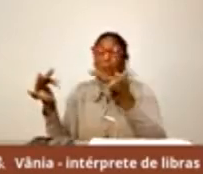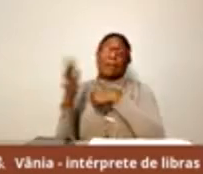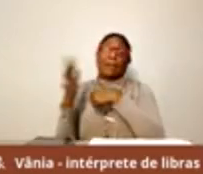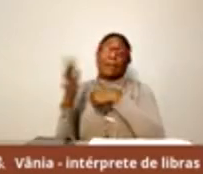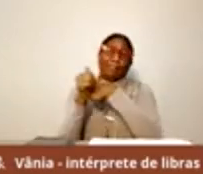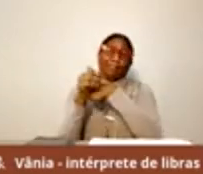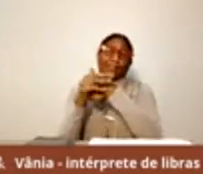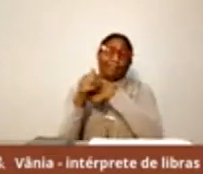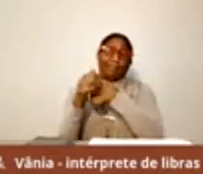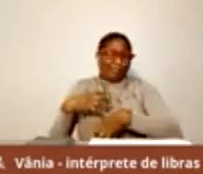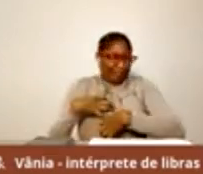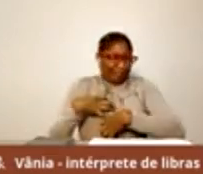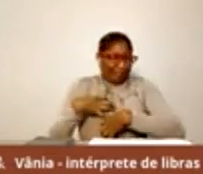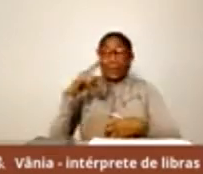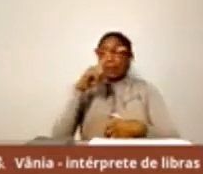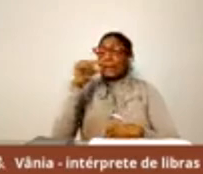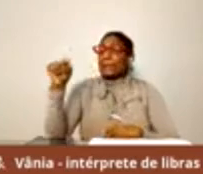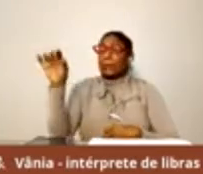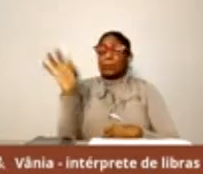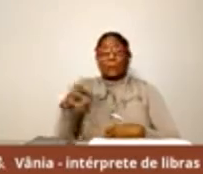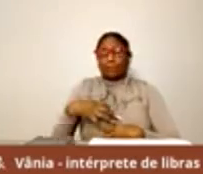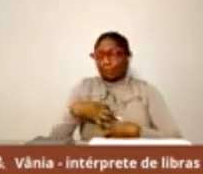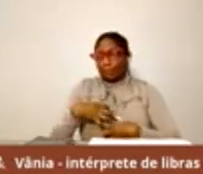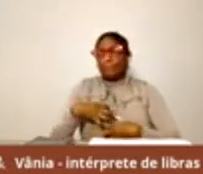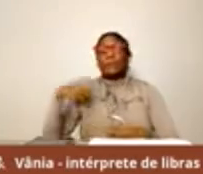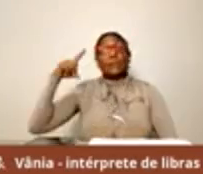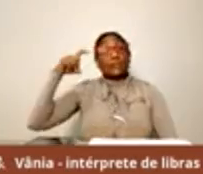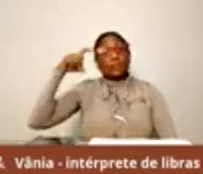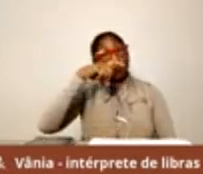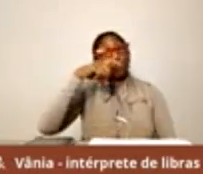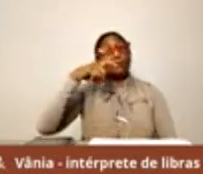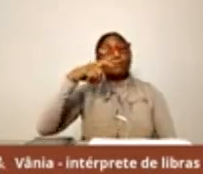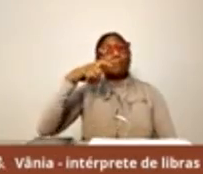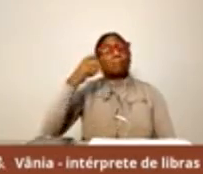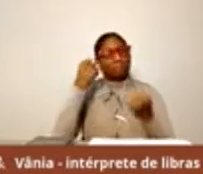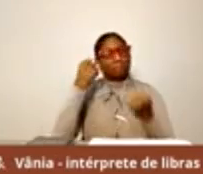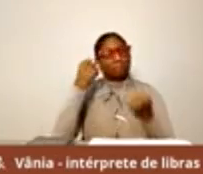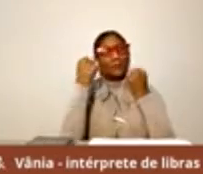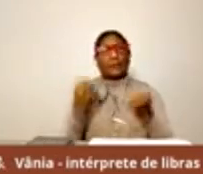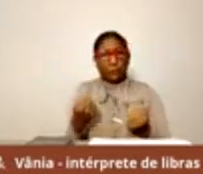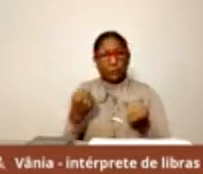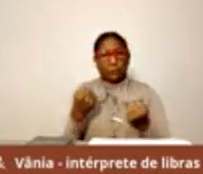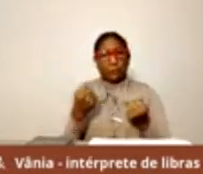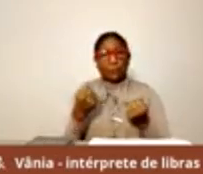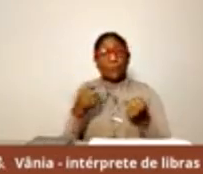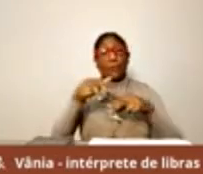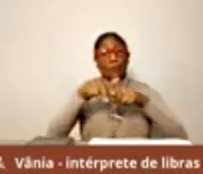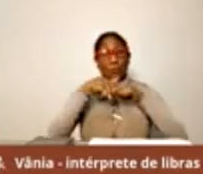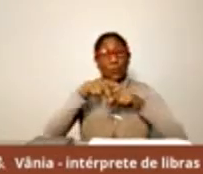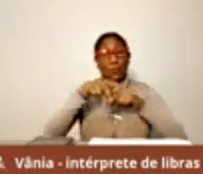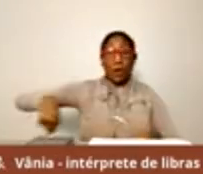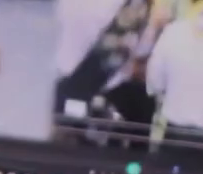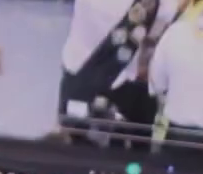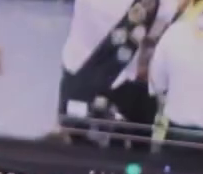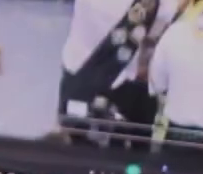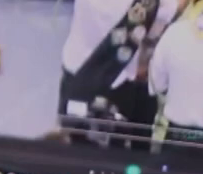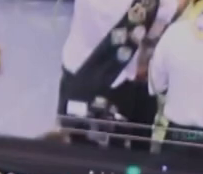100%. É duro para quem perdeu e por isso nós nos solidarizamos.